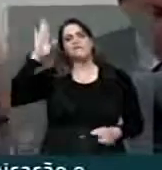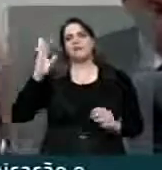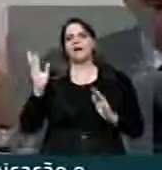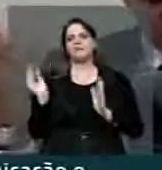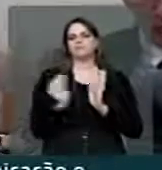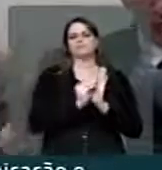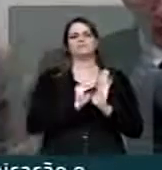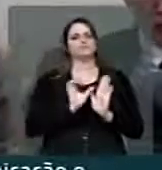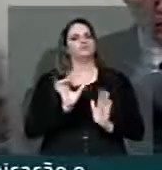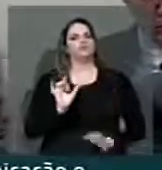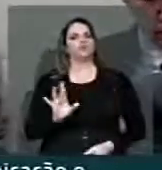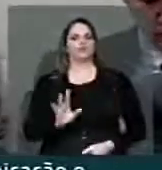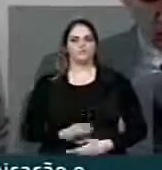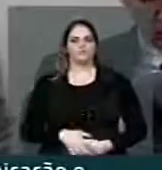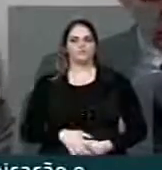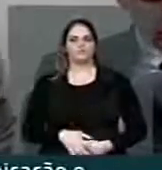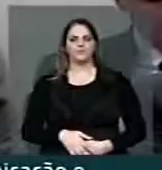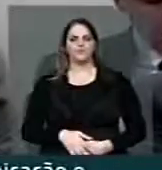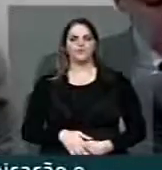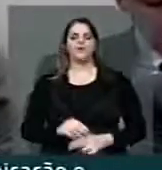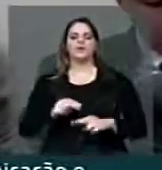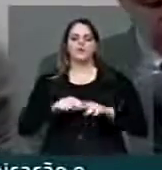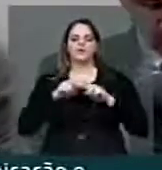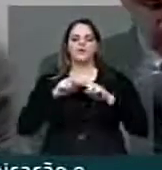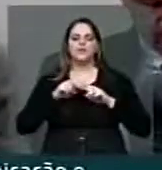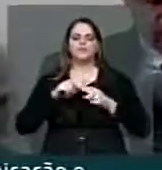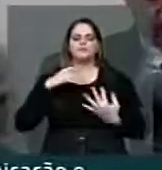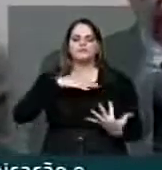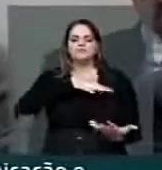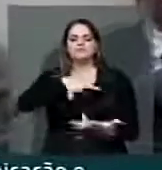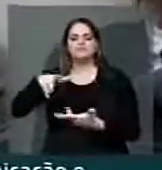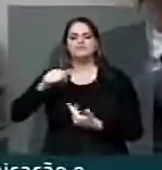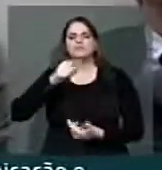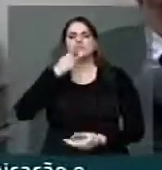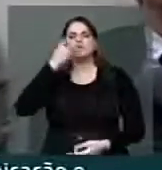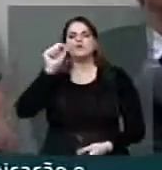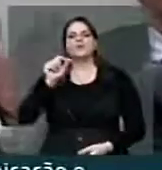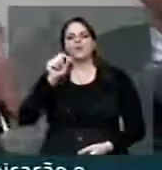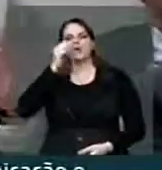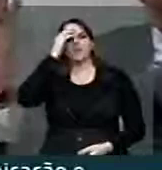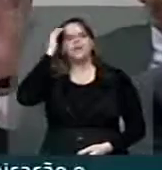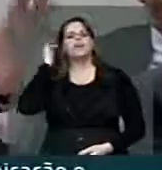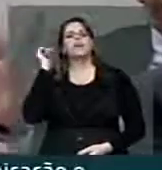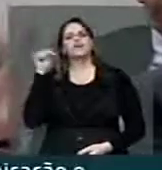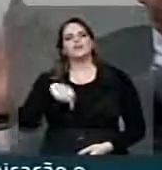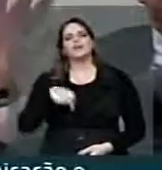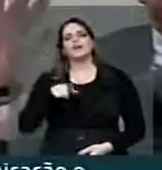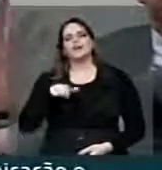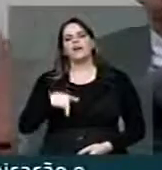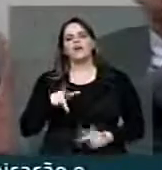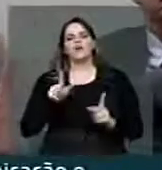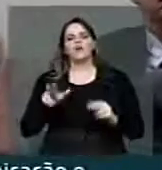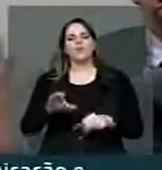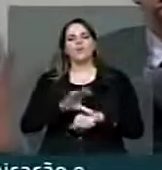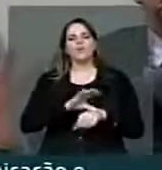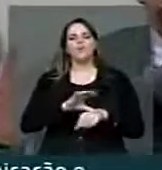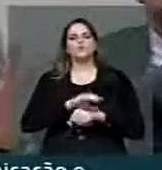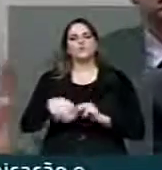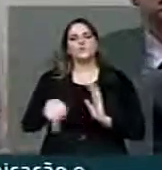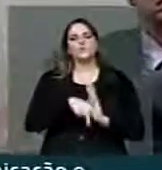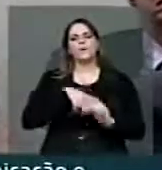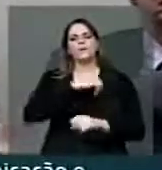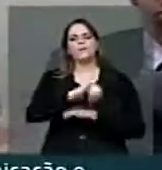isso ele tem sido chamado de uma espécie de constituição da internet. Princípios e garantias gerais na internet.